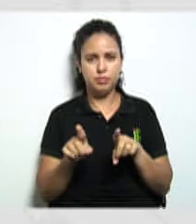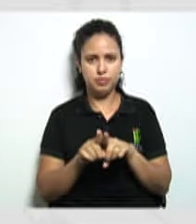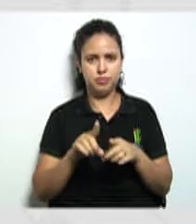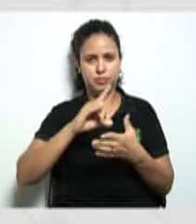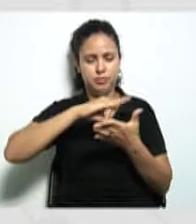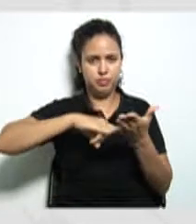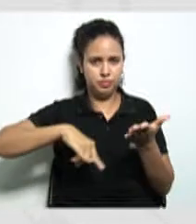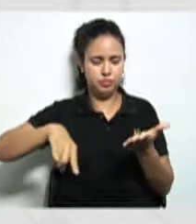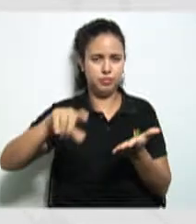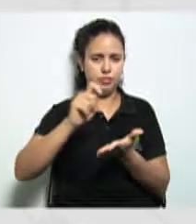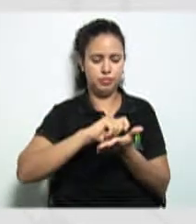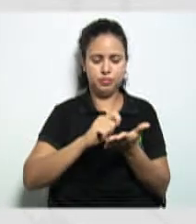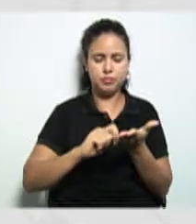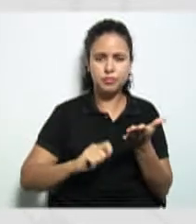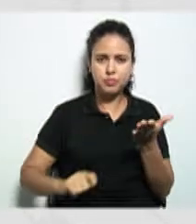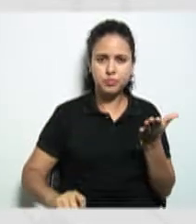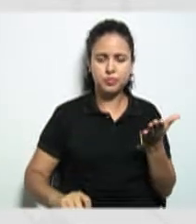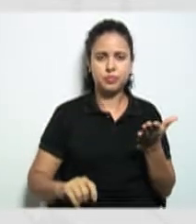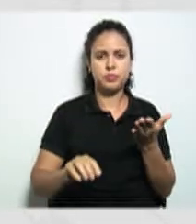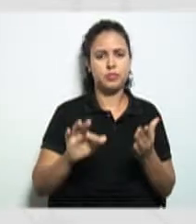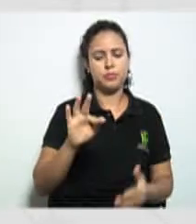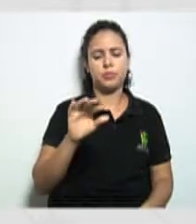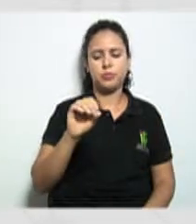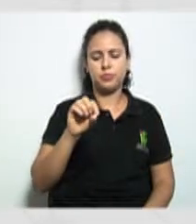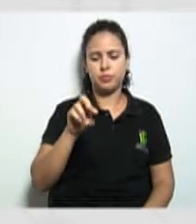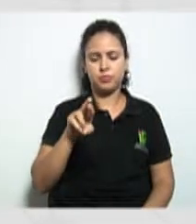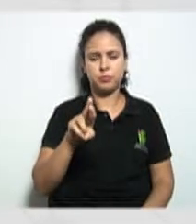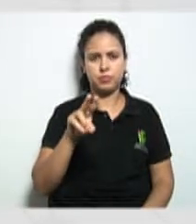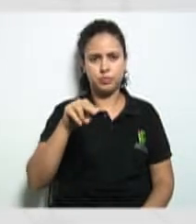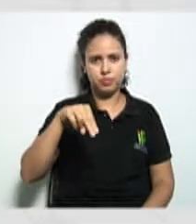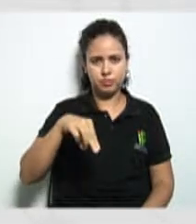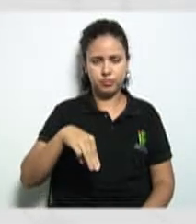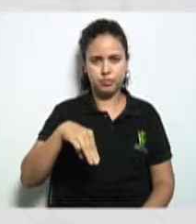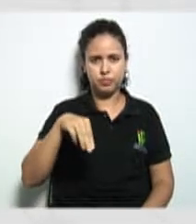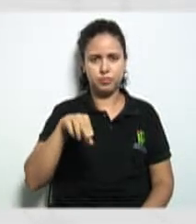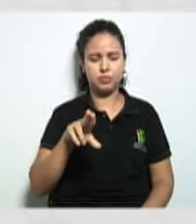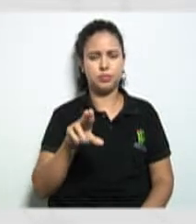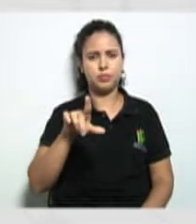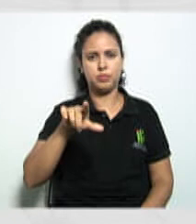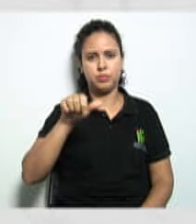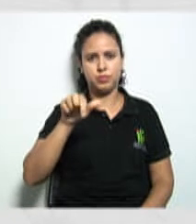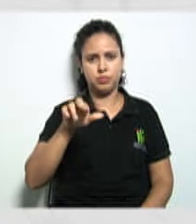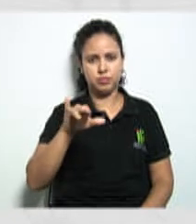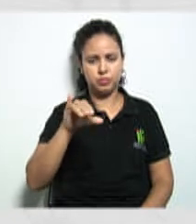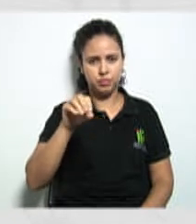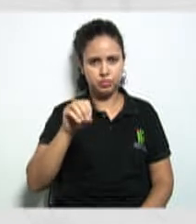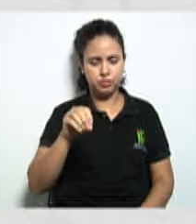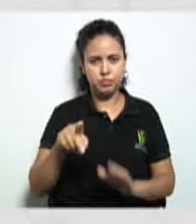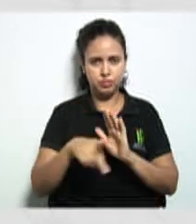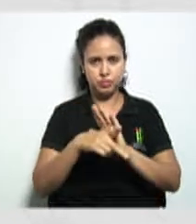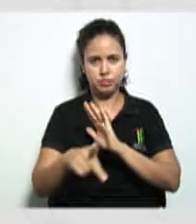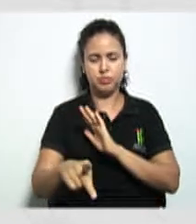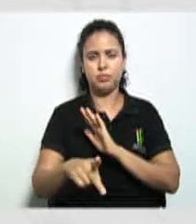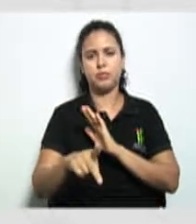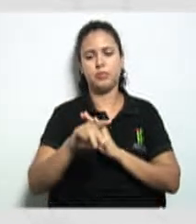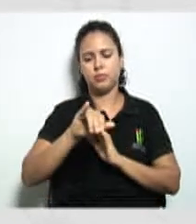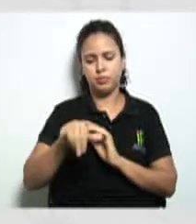que são os formulários exigidos pela junta comercial então esses formulários